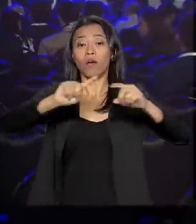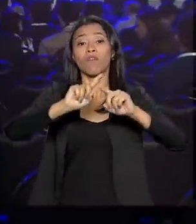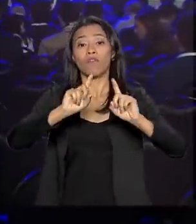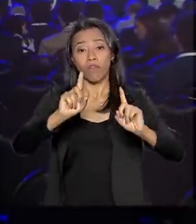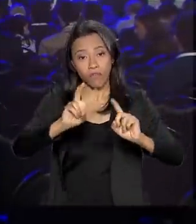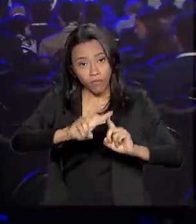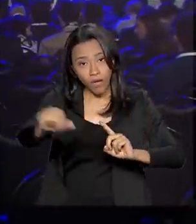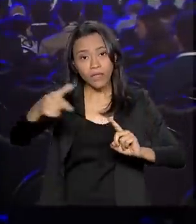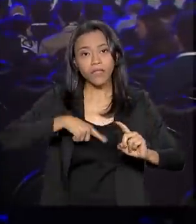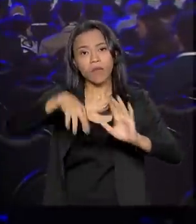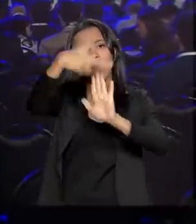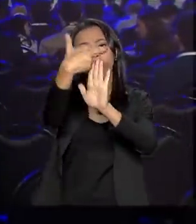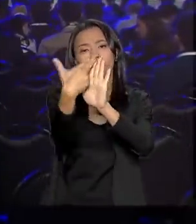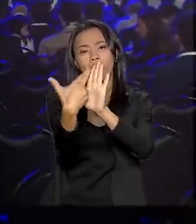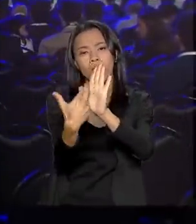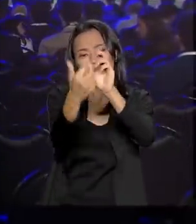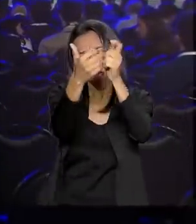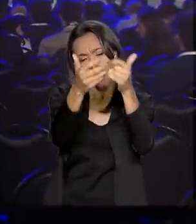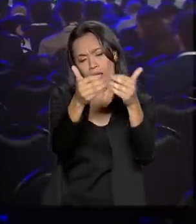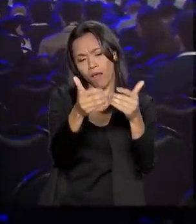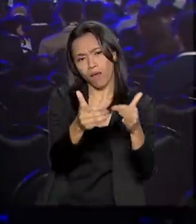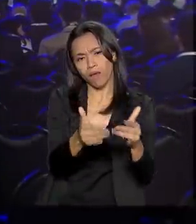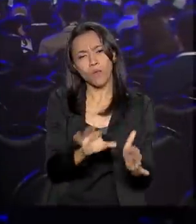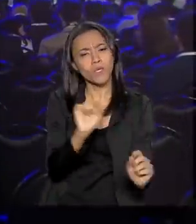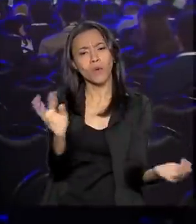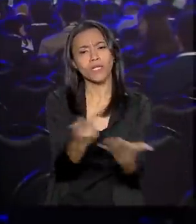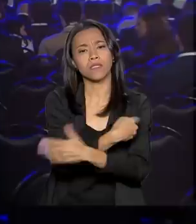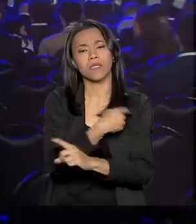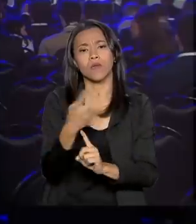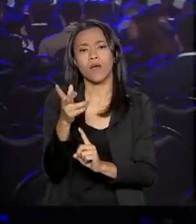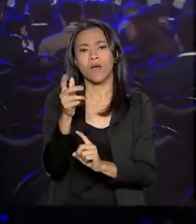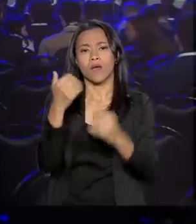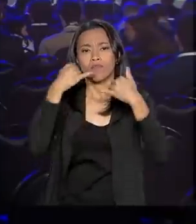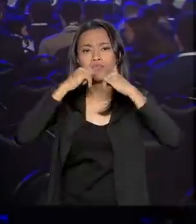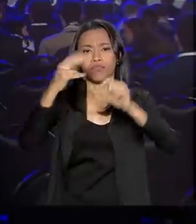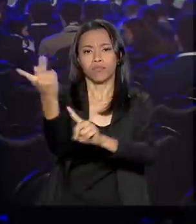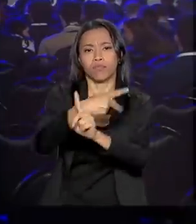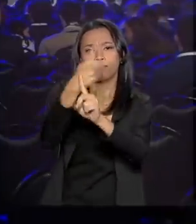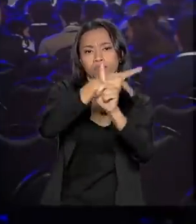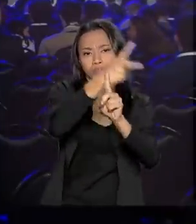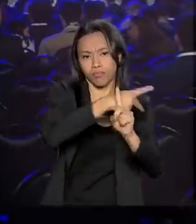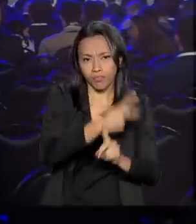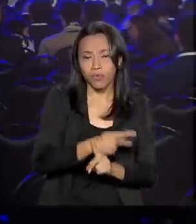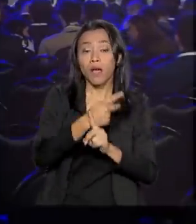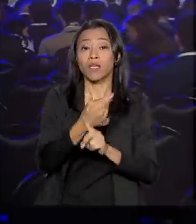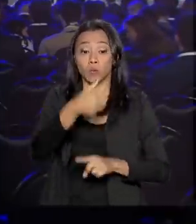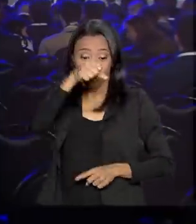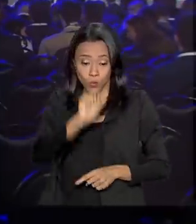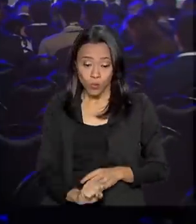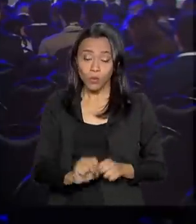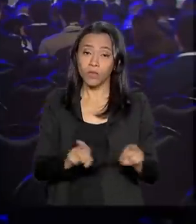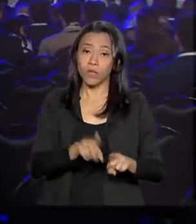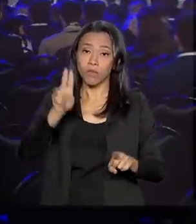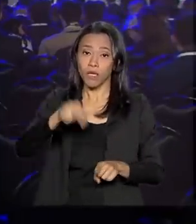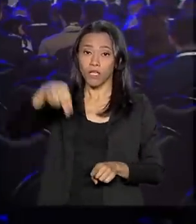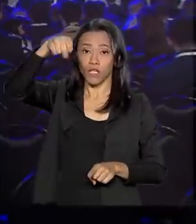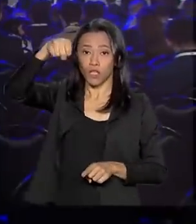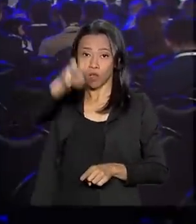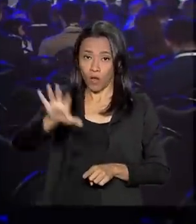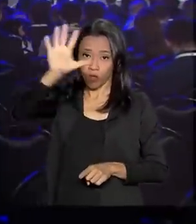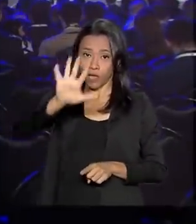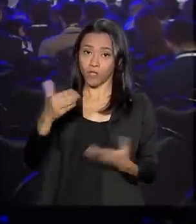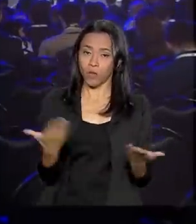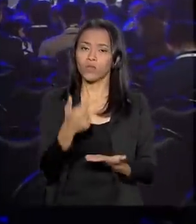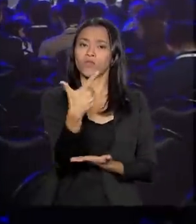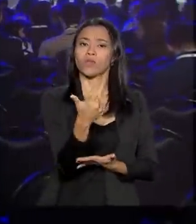sobre energia eólica, que é bem importante aqui no Brasil, principalmente no Sul e no Nordeste. Hoje já 12 estados do